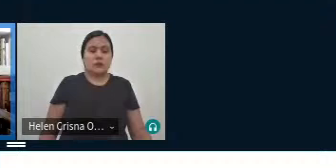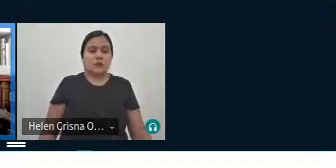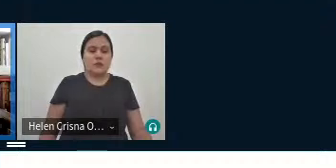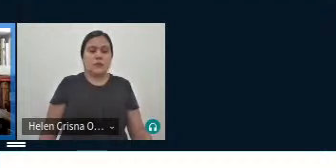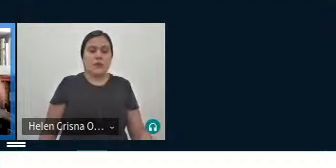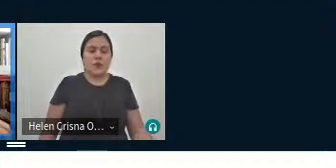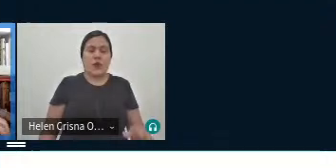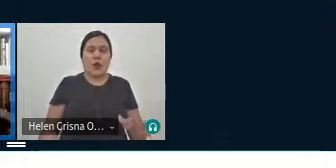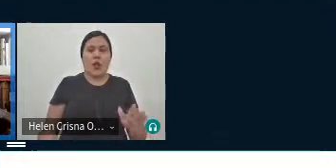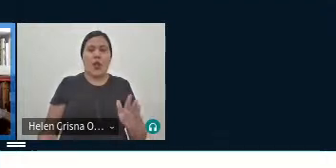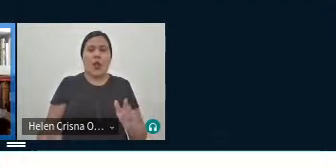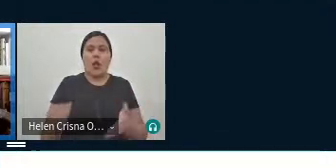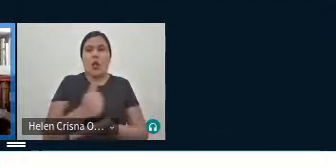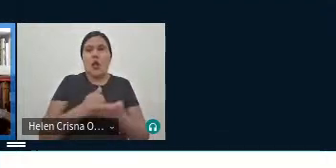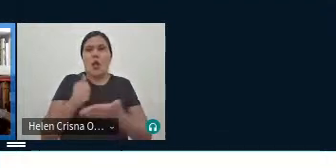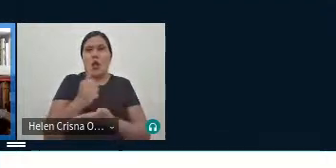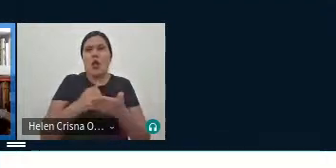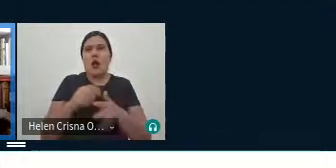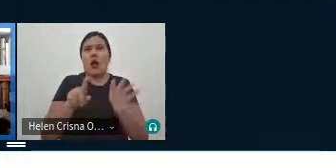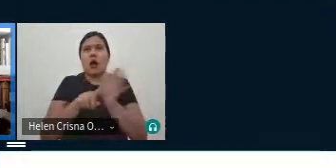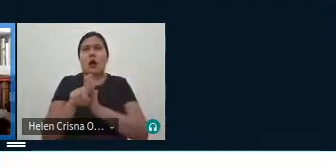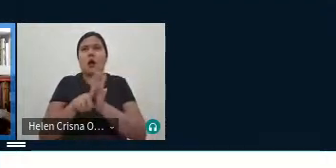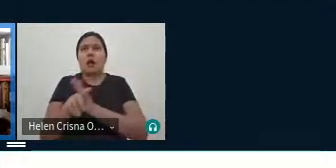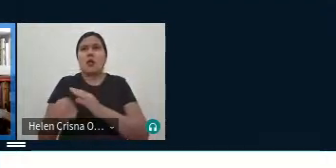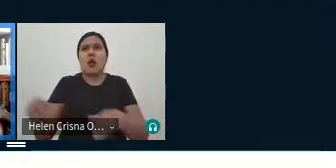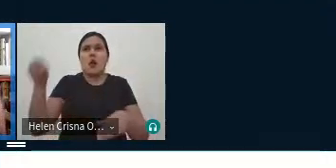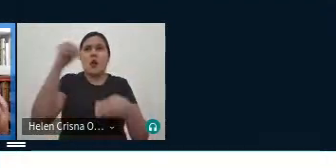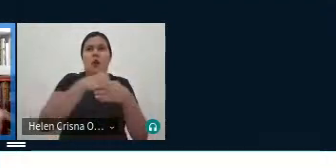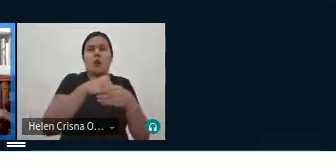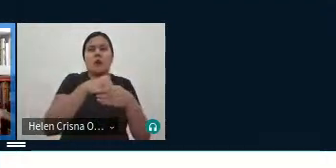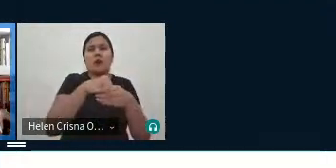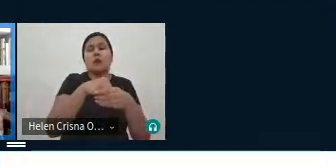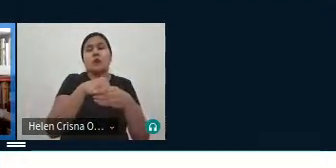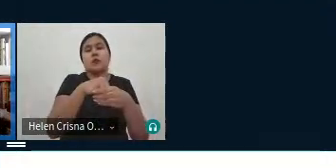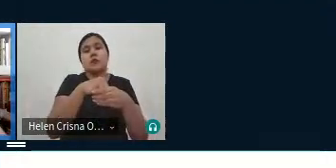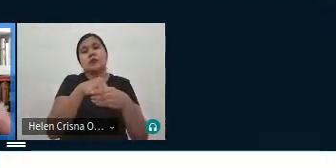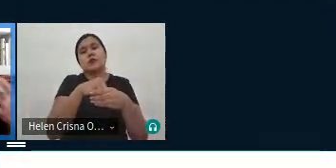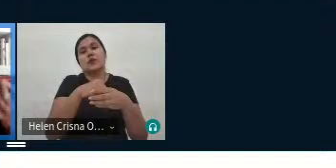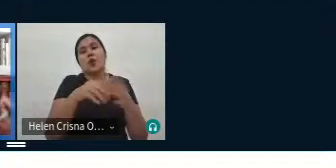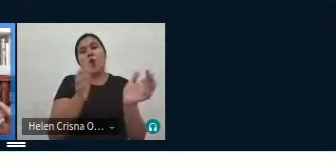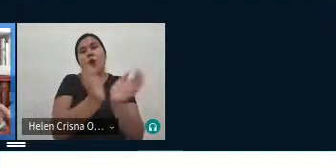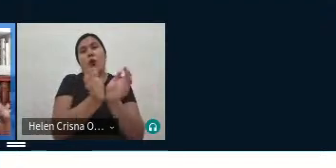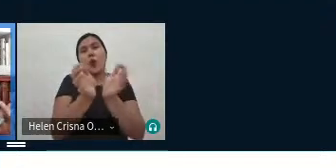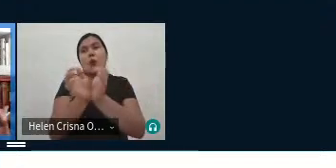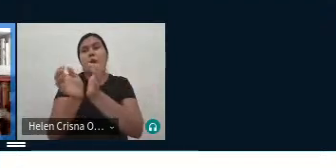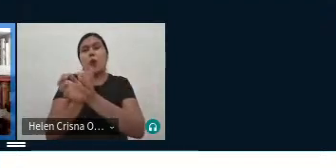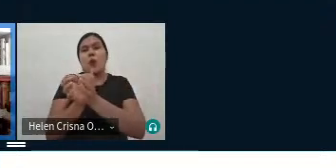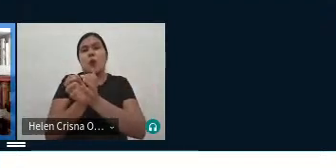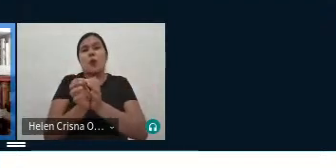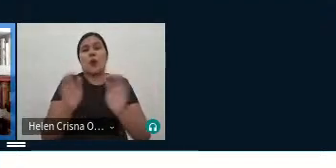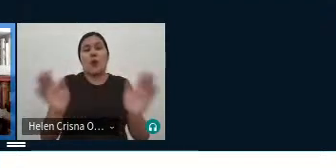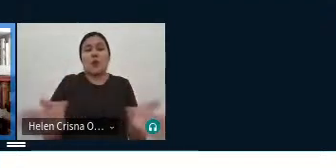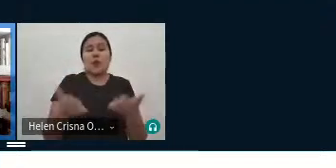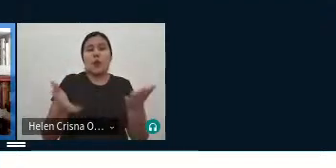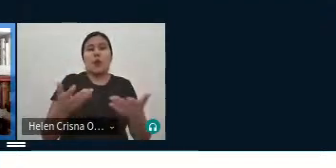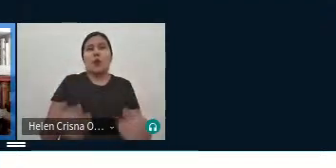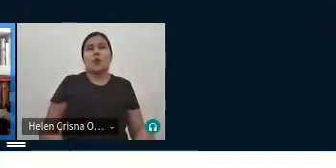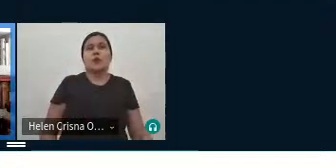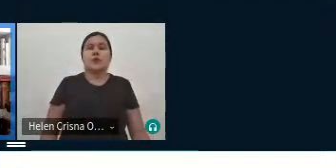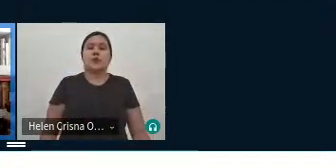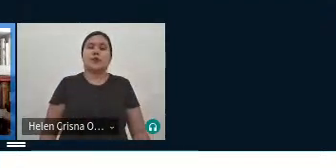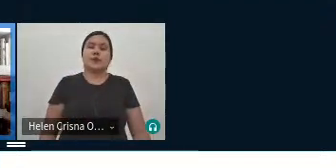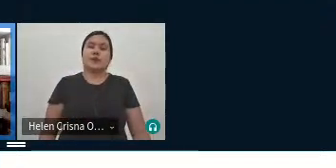elementos essas questões que estão inseridas né nesse nesse conjunto que que promove essa sobreposição